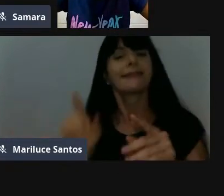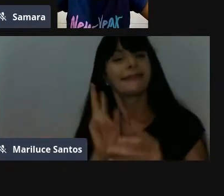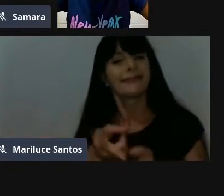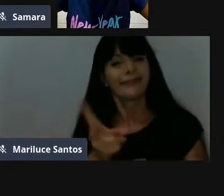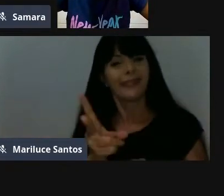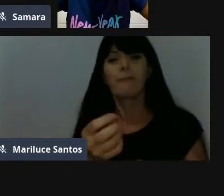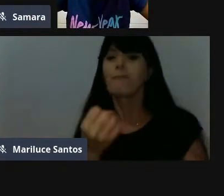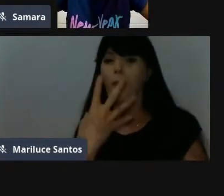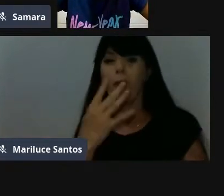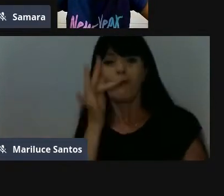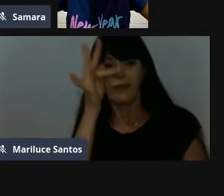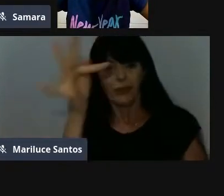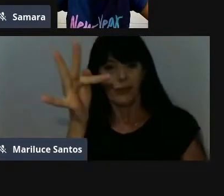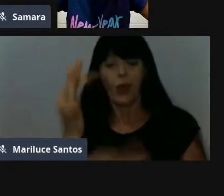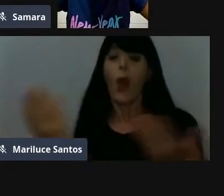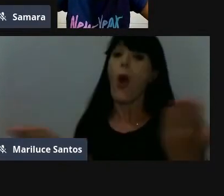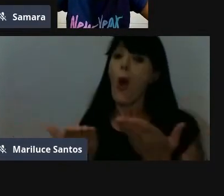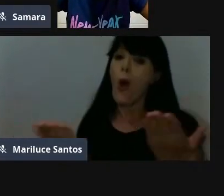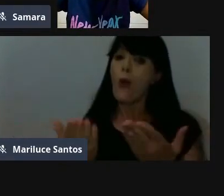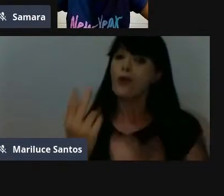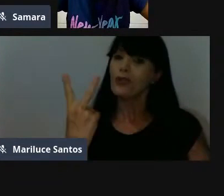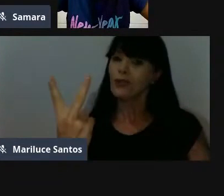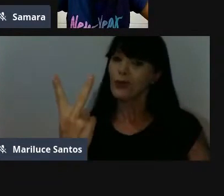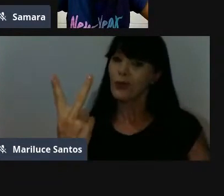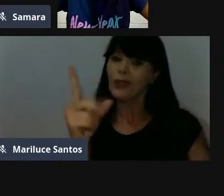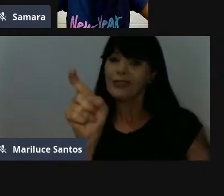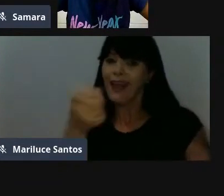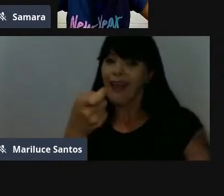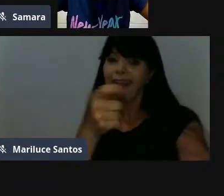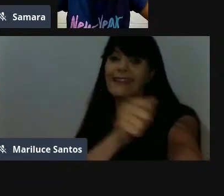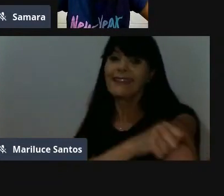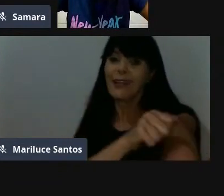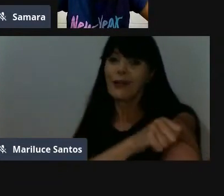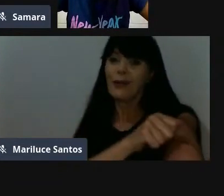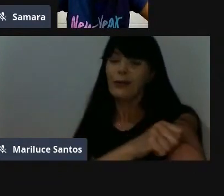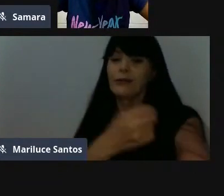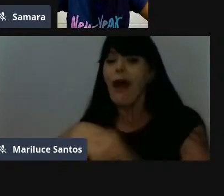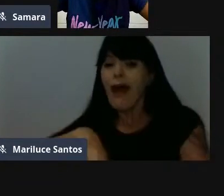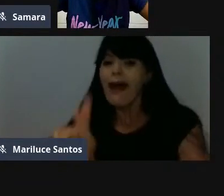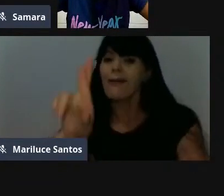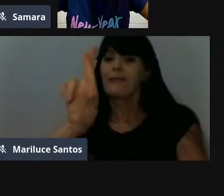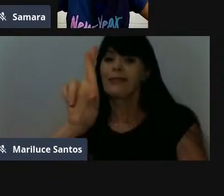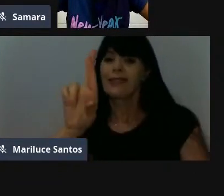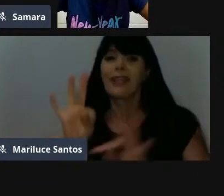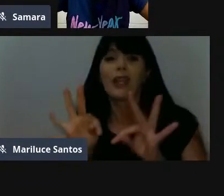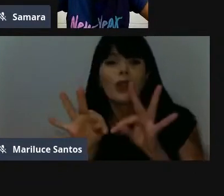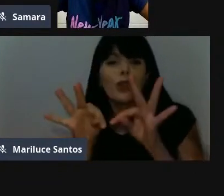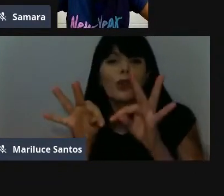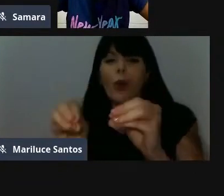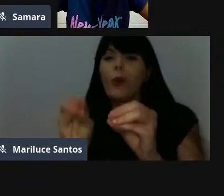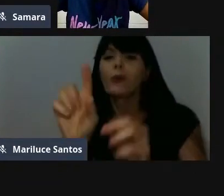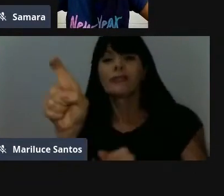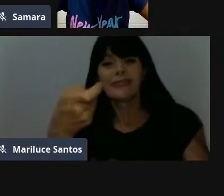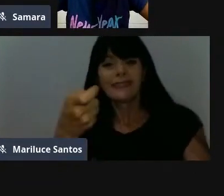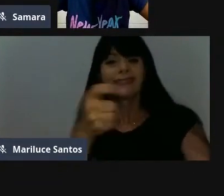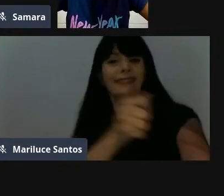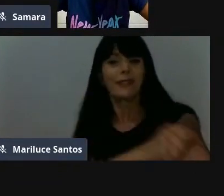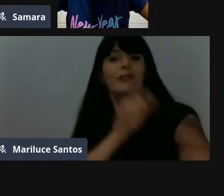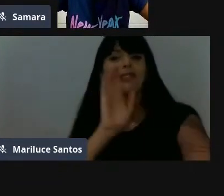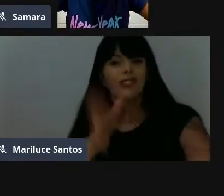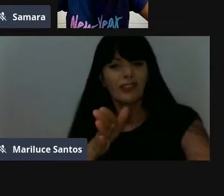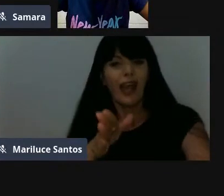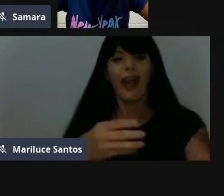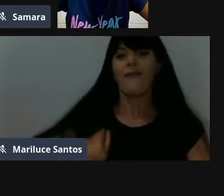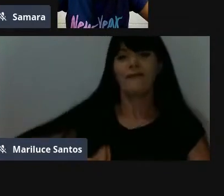Hoje nós temos aqui dois ex-alunos, que eles estão representando todos os nossos ex-alunos, todos os alunos que já passaram por